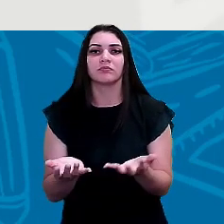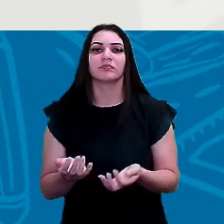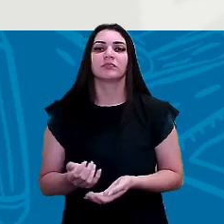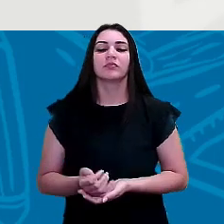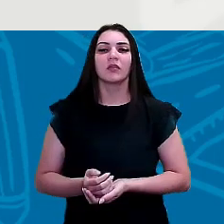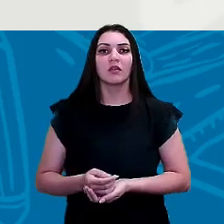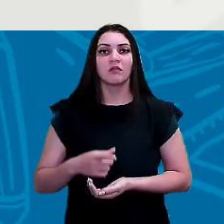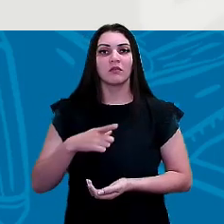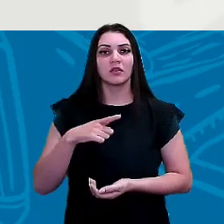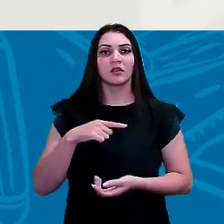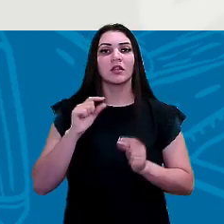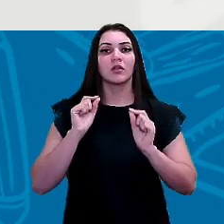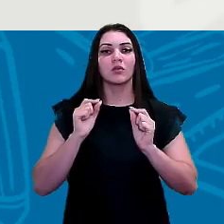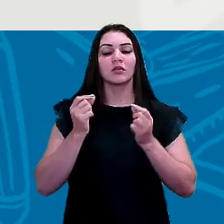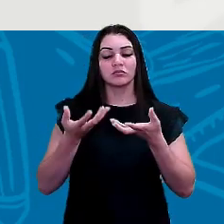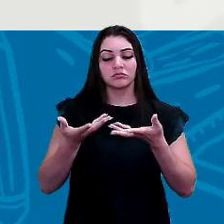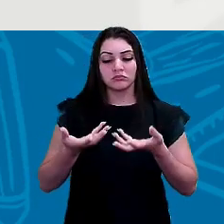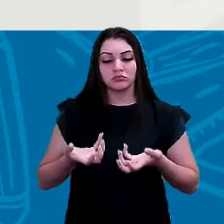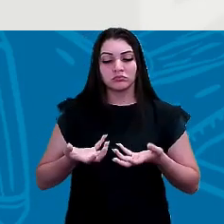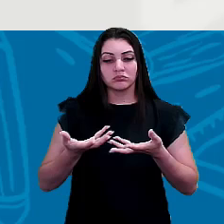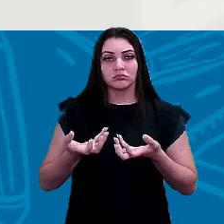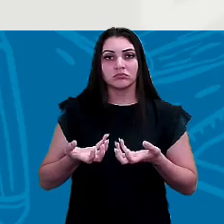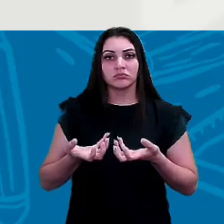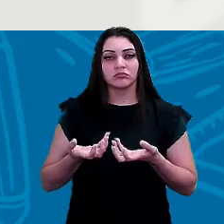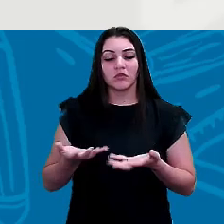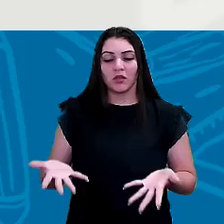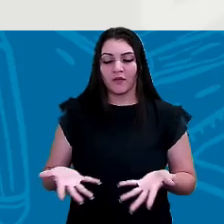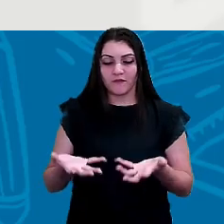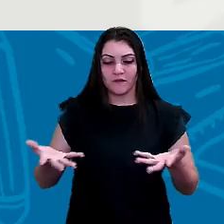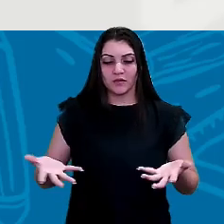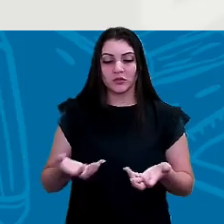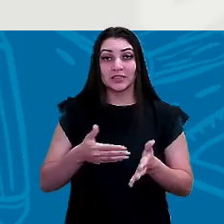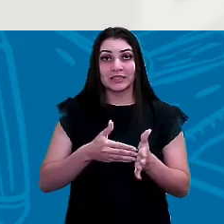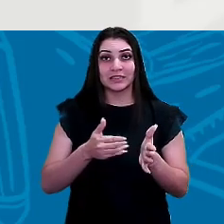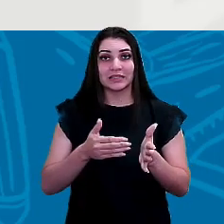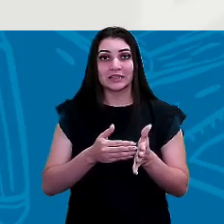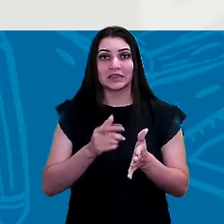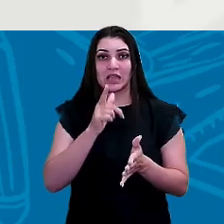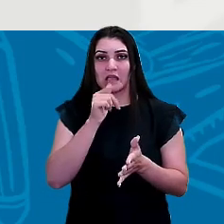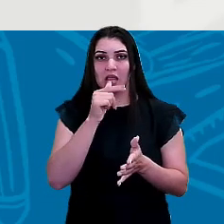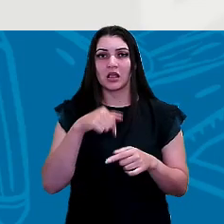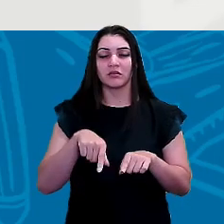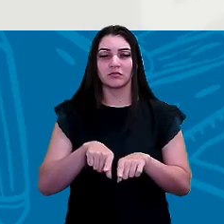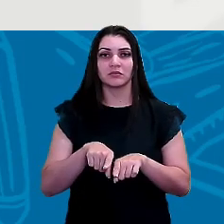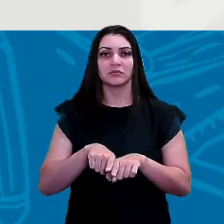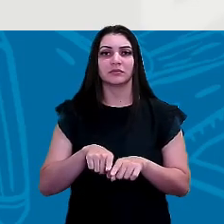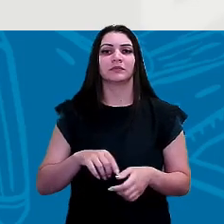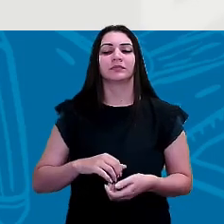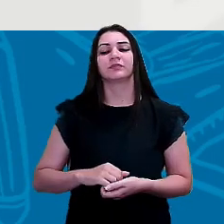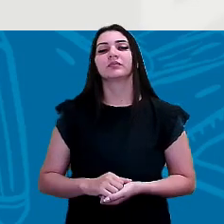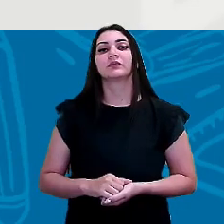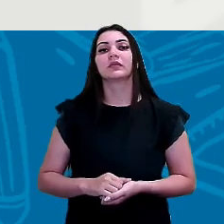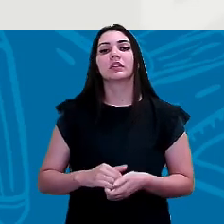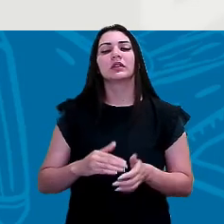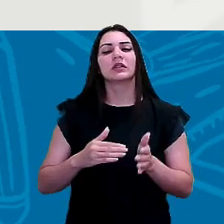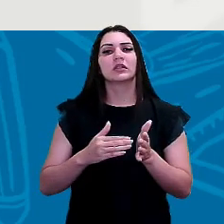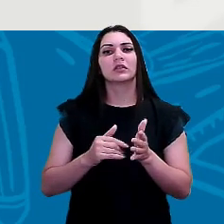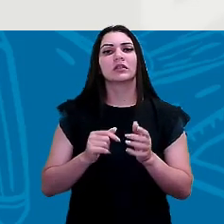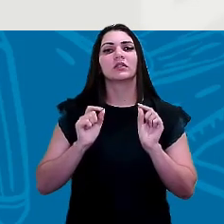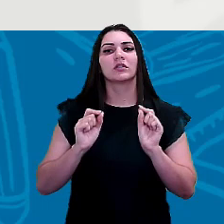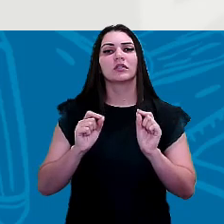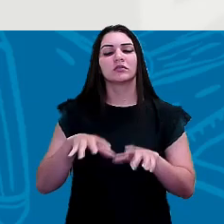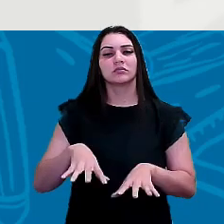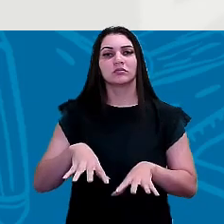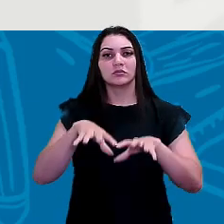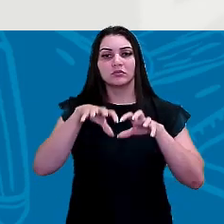vamos ter a transpiração da vegetação também, que retira essa água também e elimina através da respiração